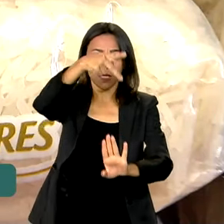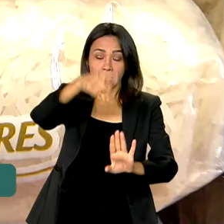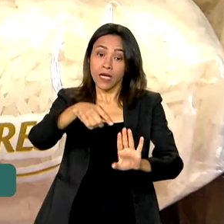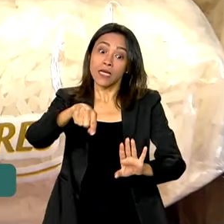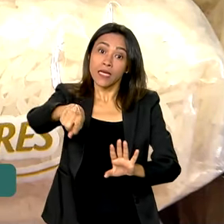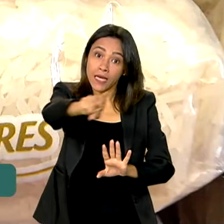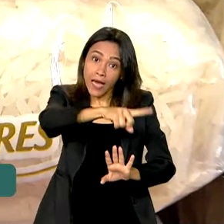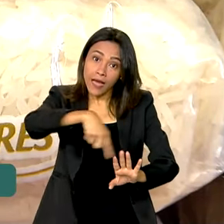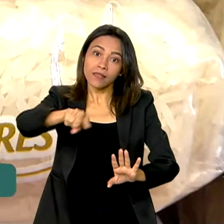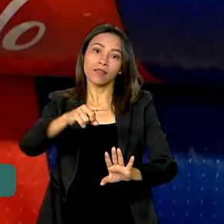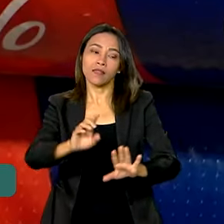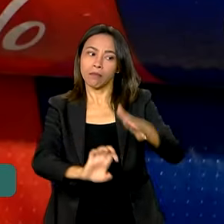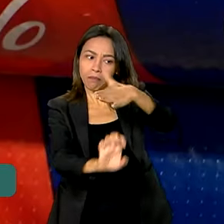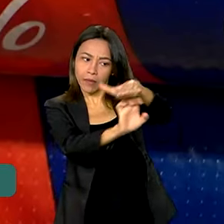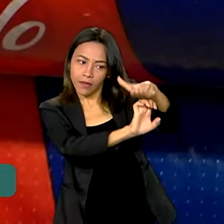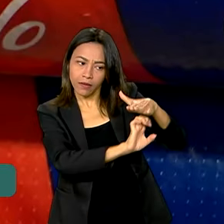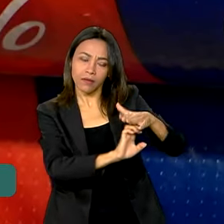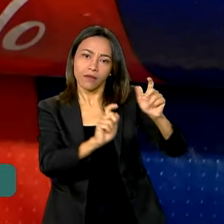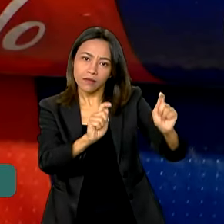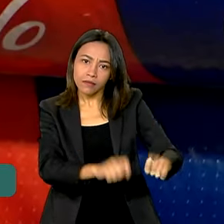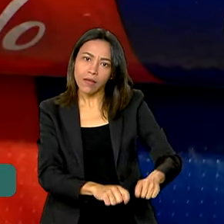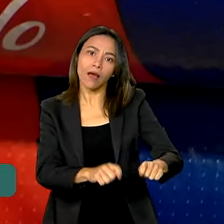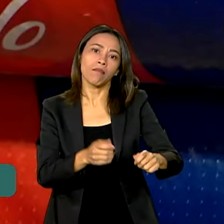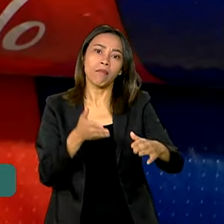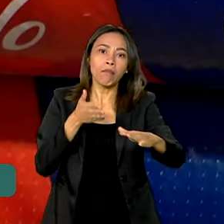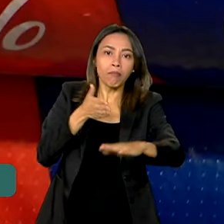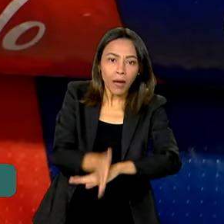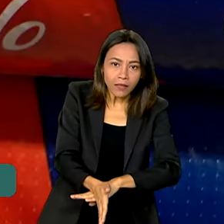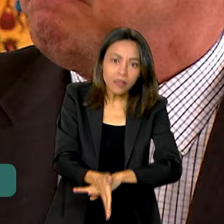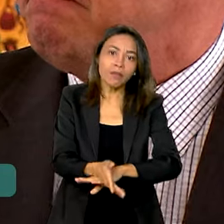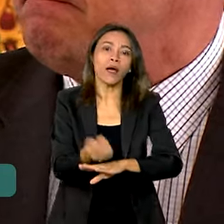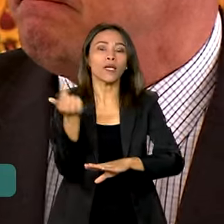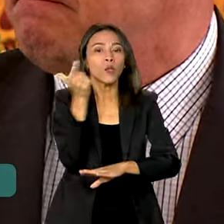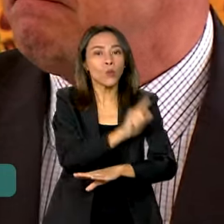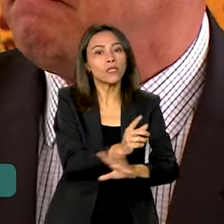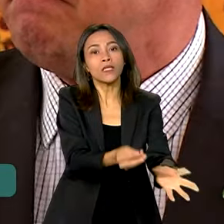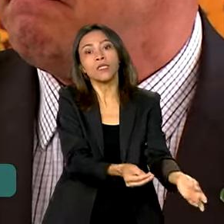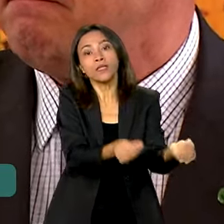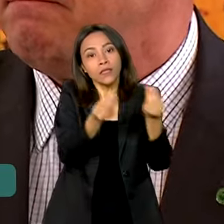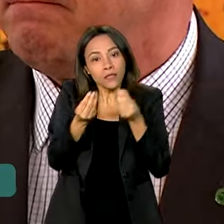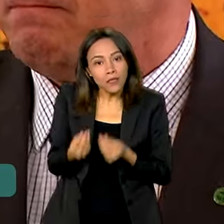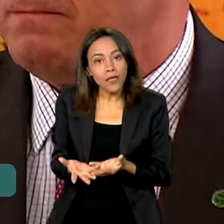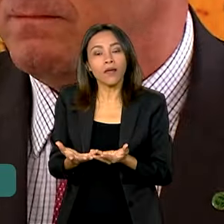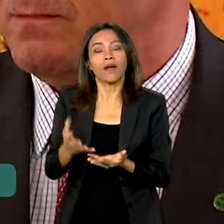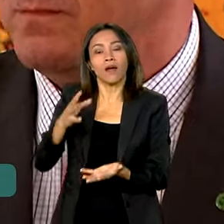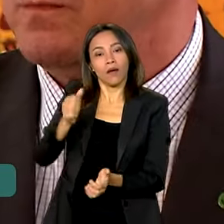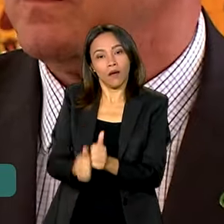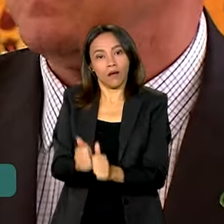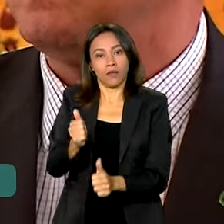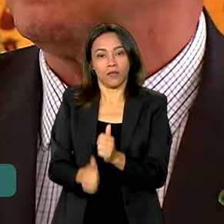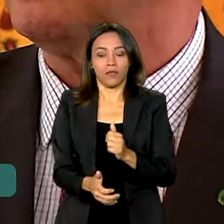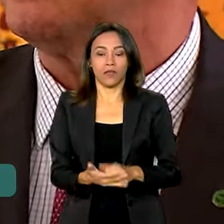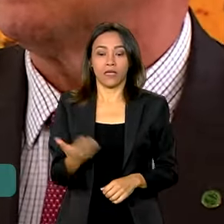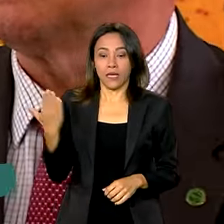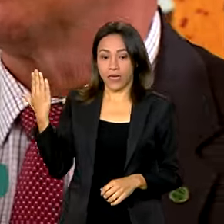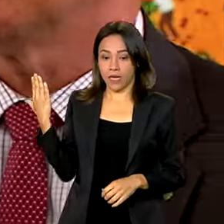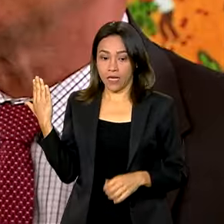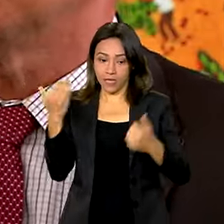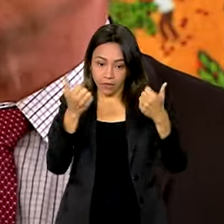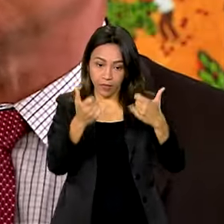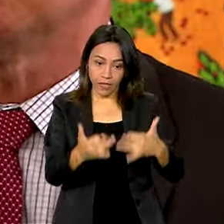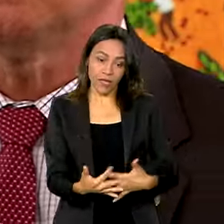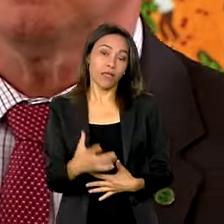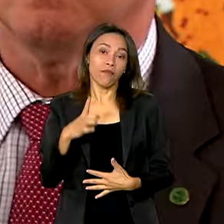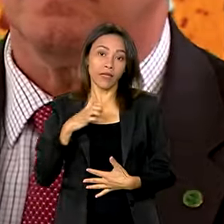tenham condições de cumprir uma operação deste porte. Nós vamos ter a participação da